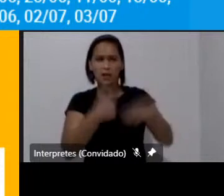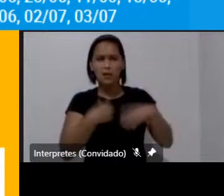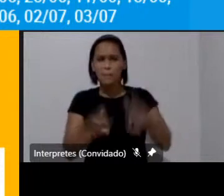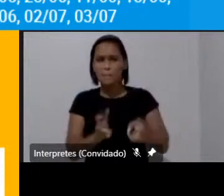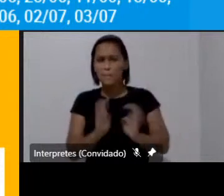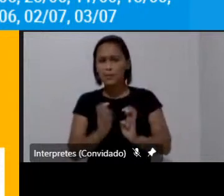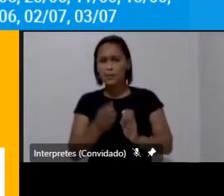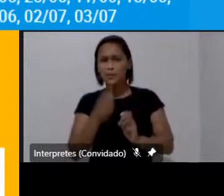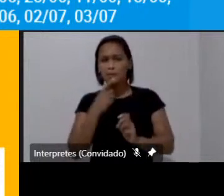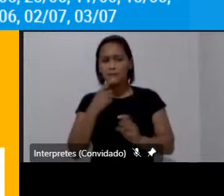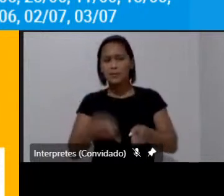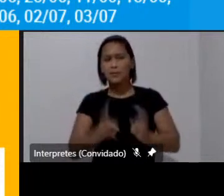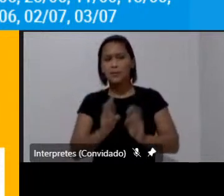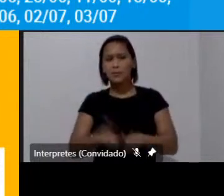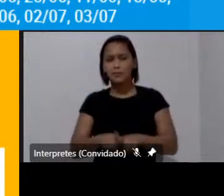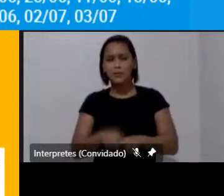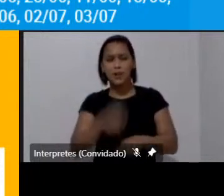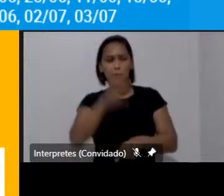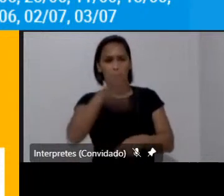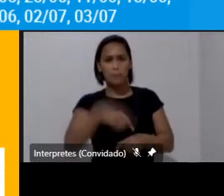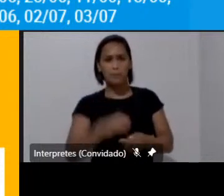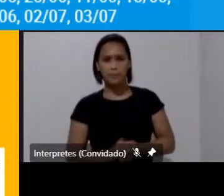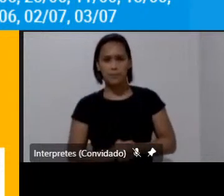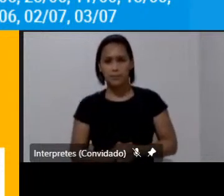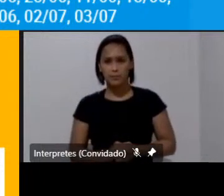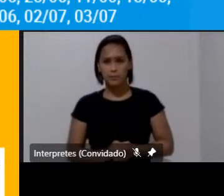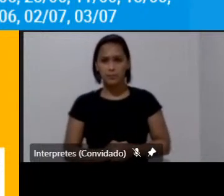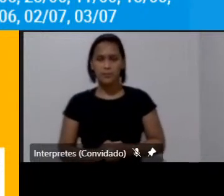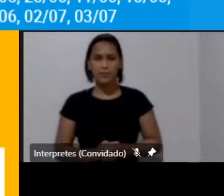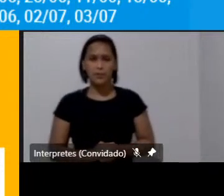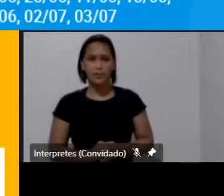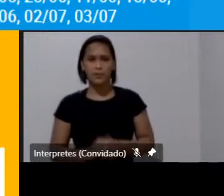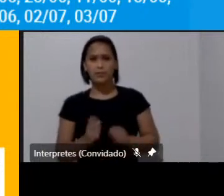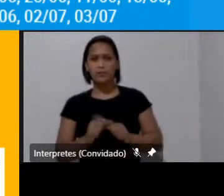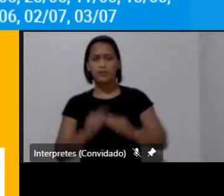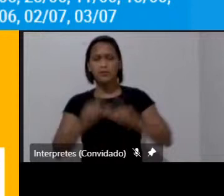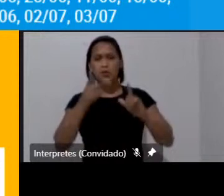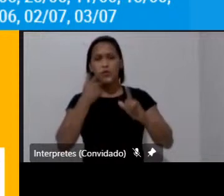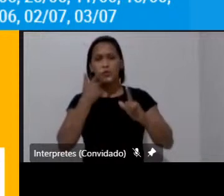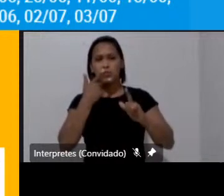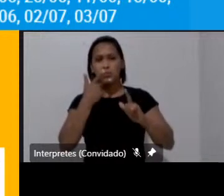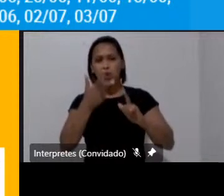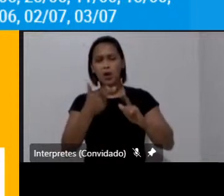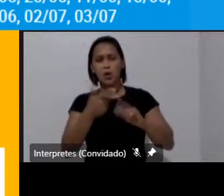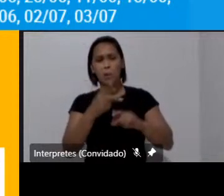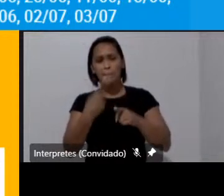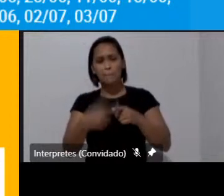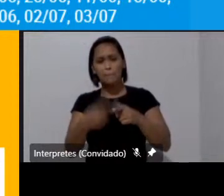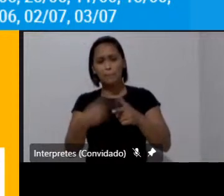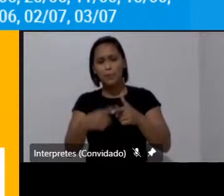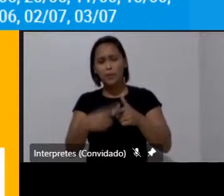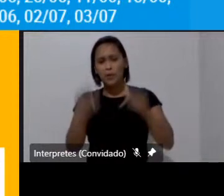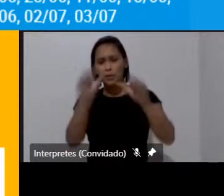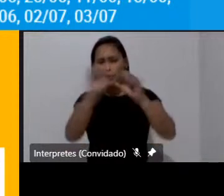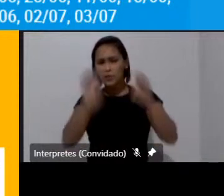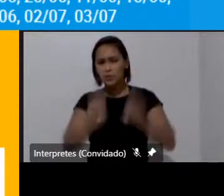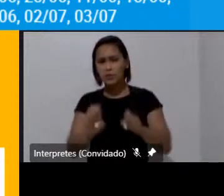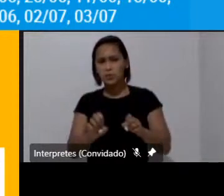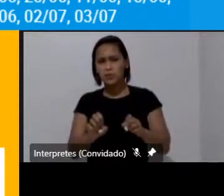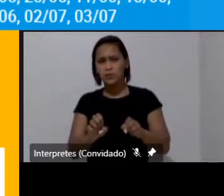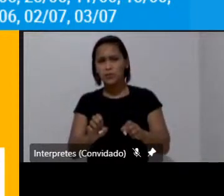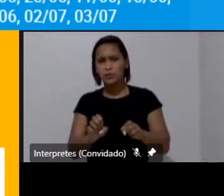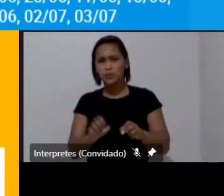essa né só destaco como o problema é estrutural e